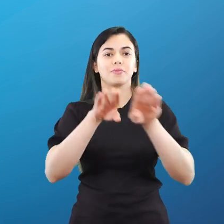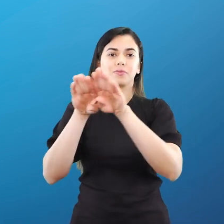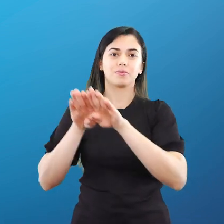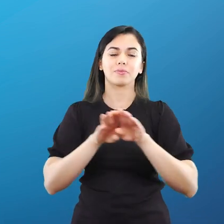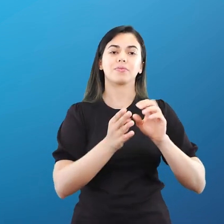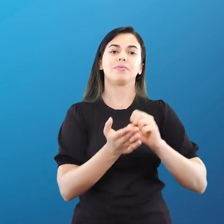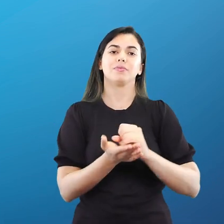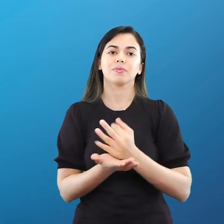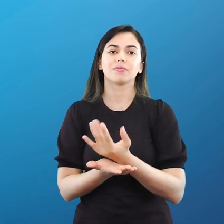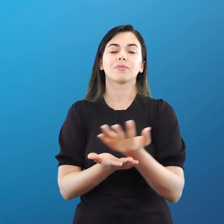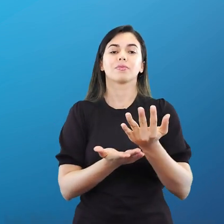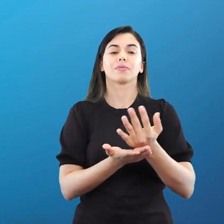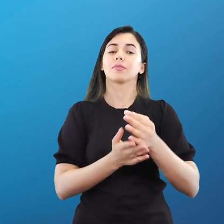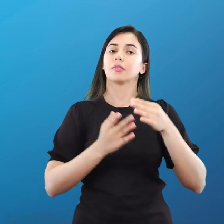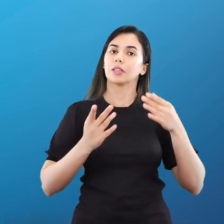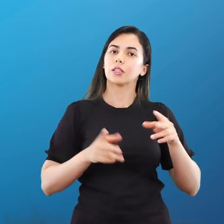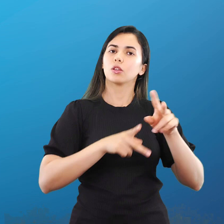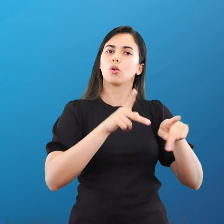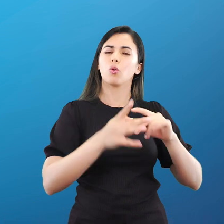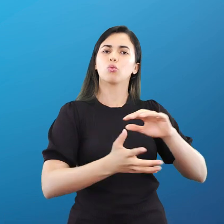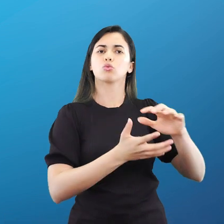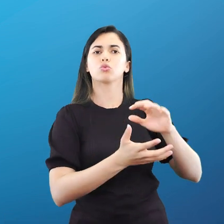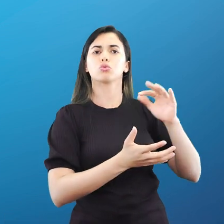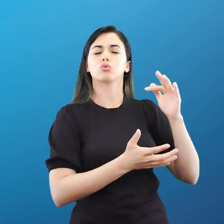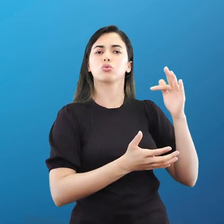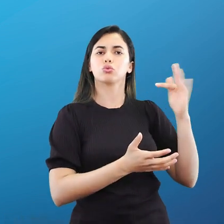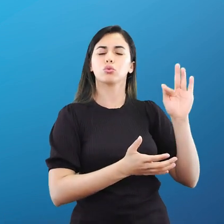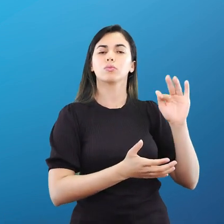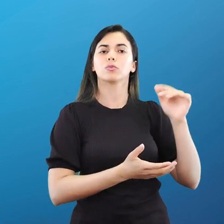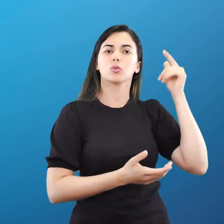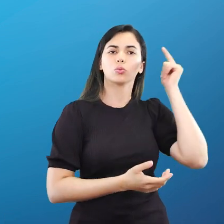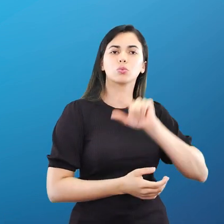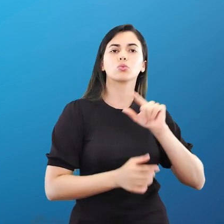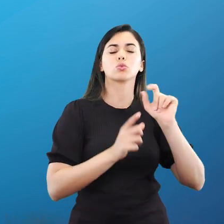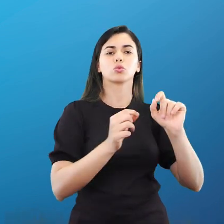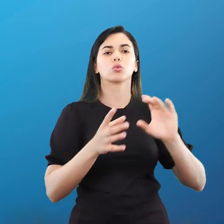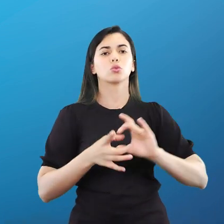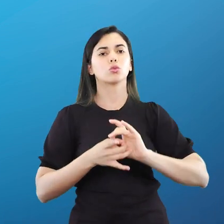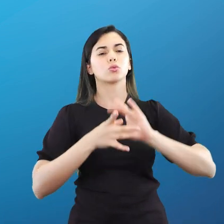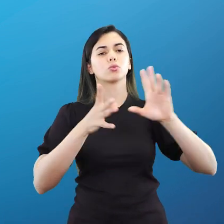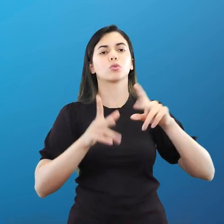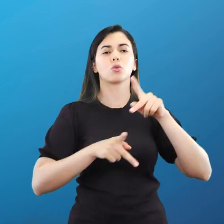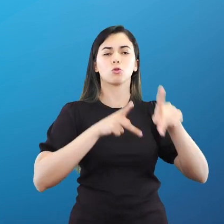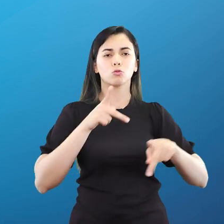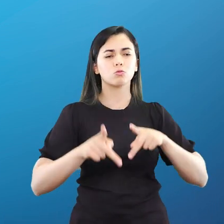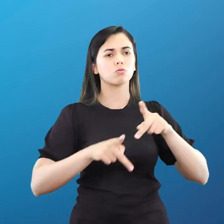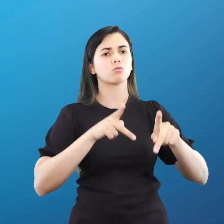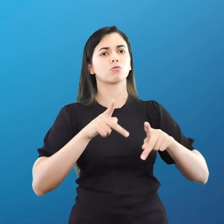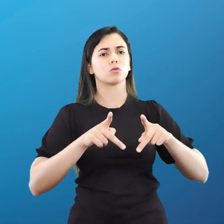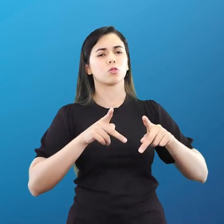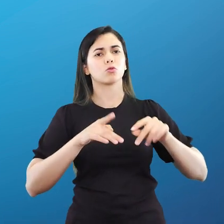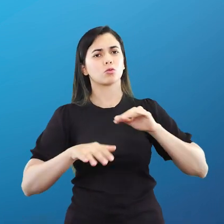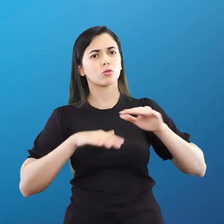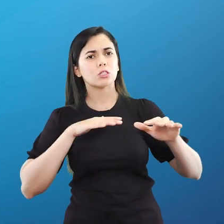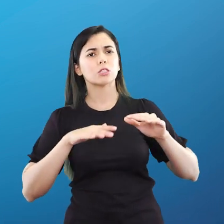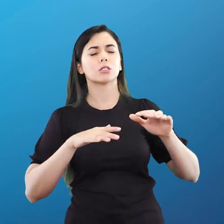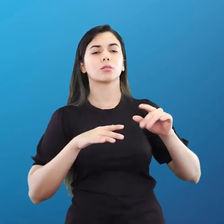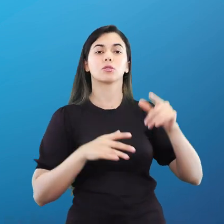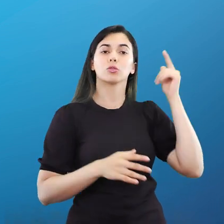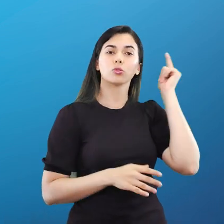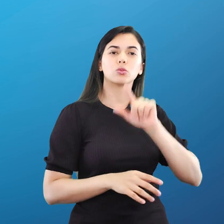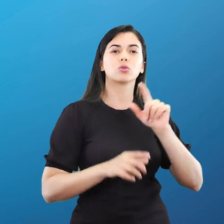conseguiram, para quem já estudou a história da Revolução Francesa, o povo se revoltou e conseguiram aí